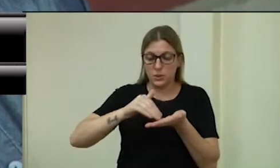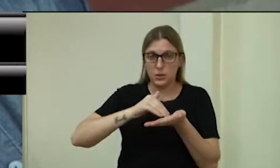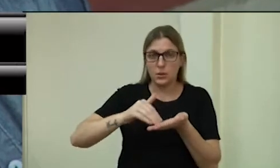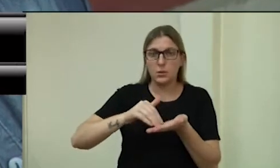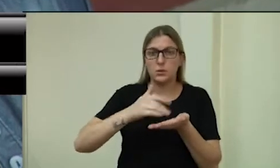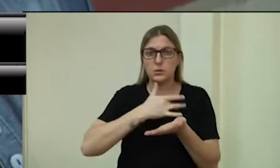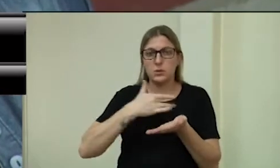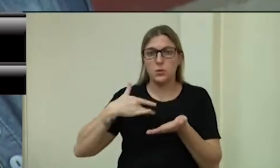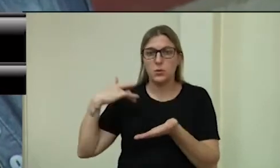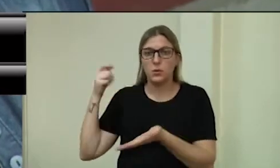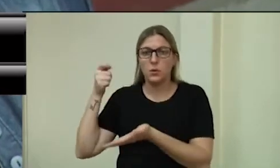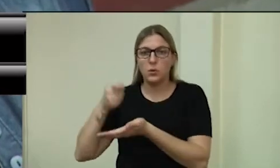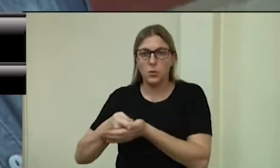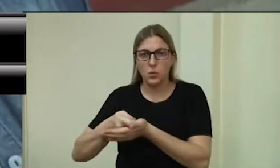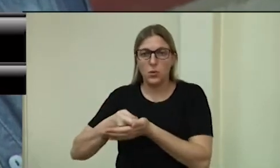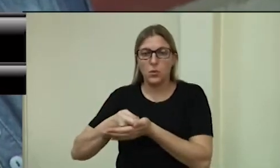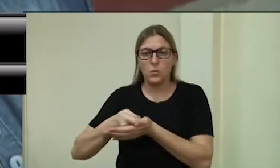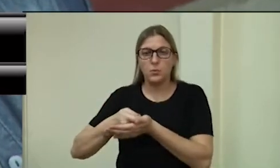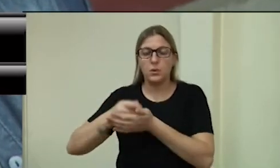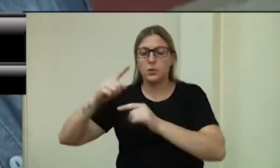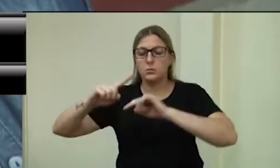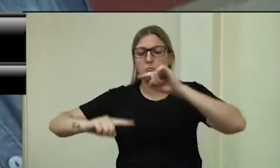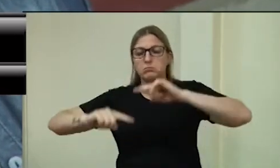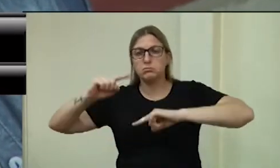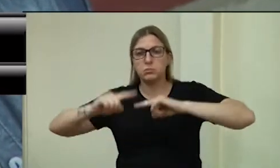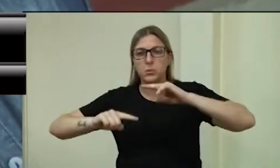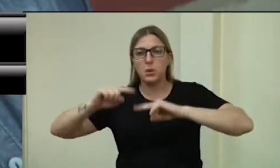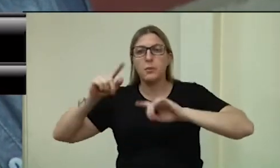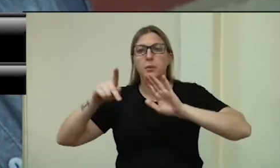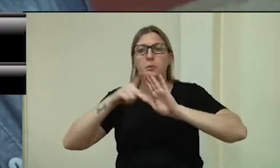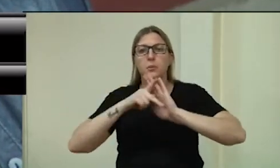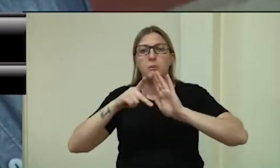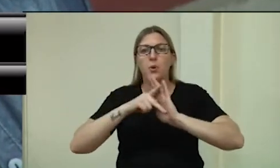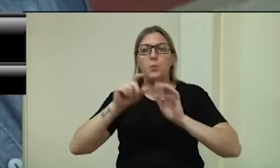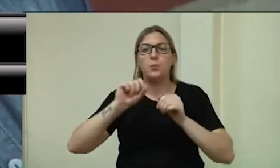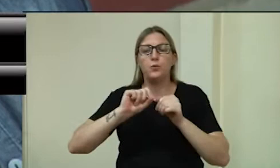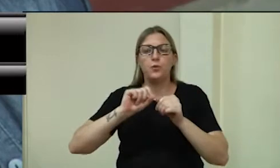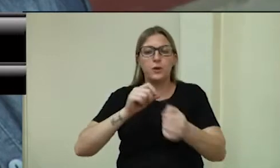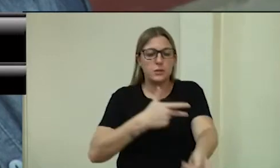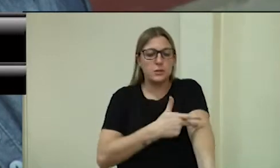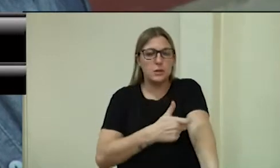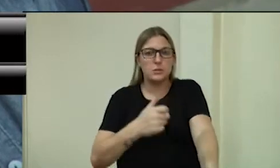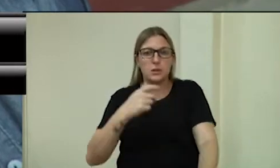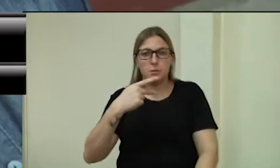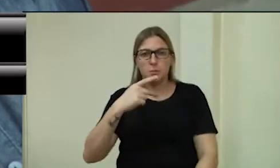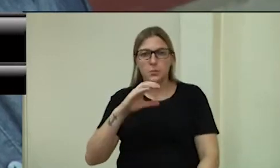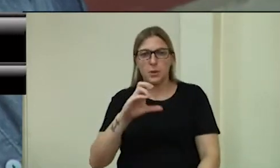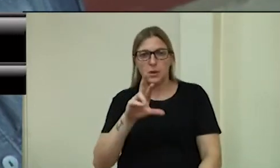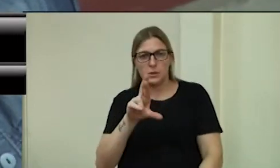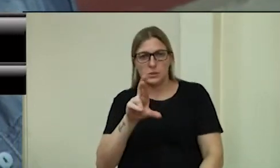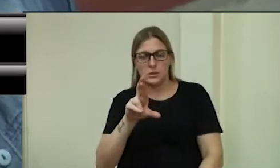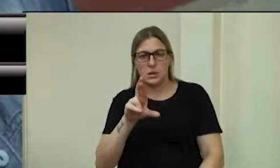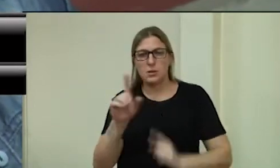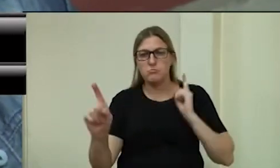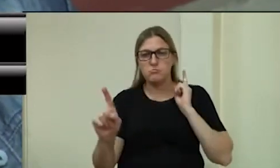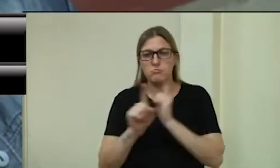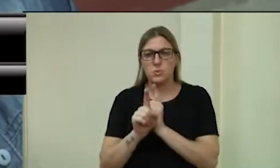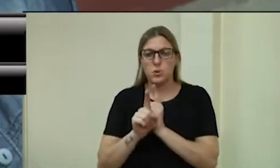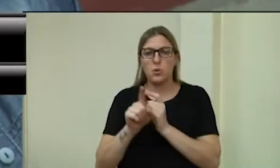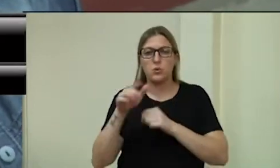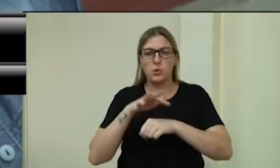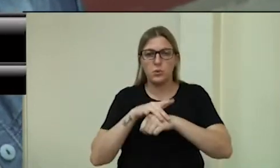município do equipamento que realiza o teste PCR, que identifica o Covid-19.